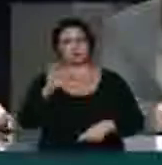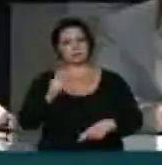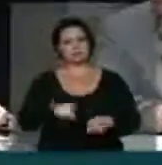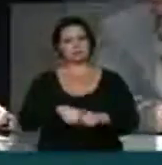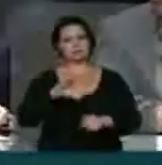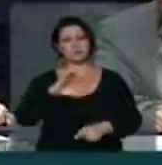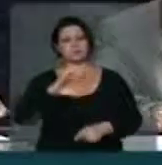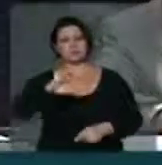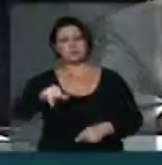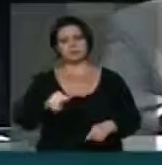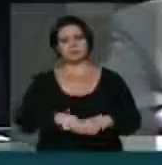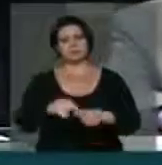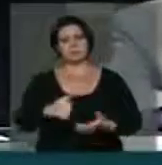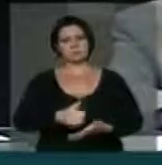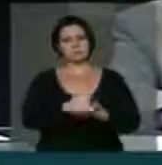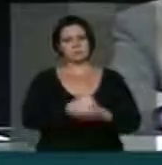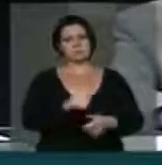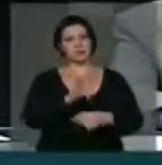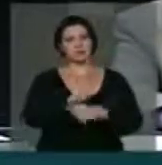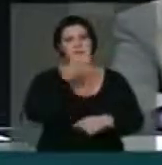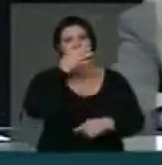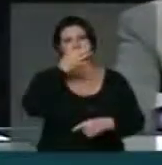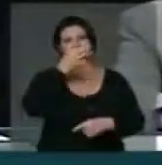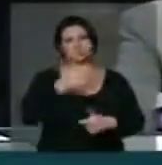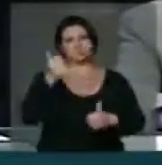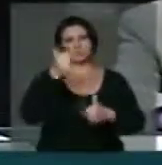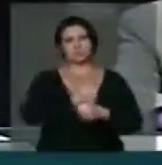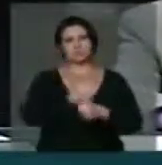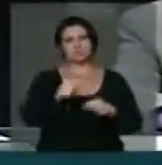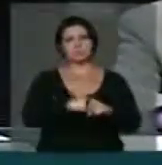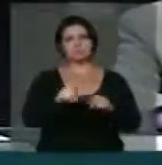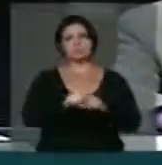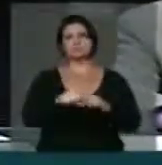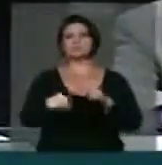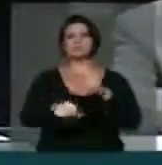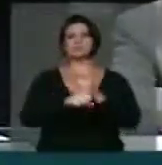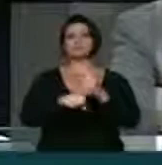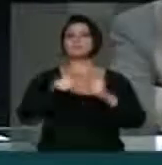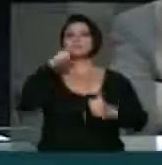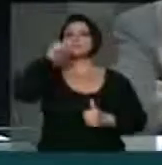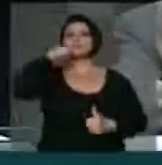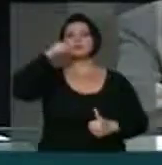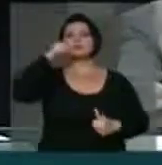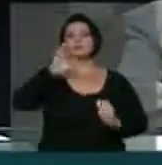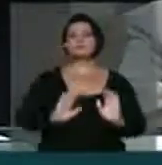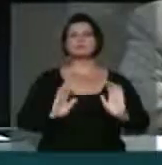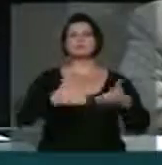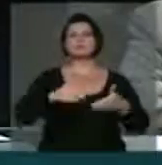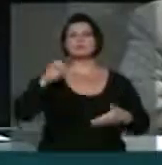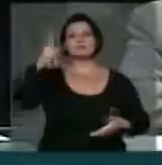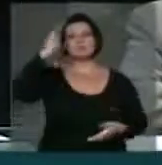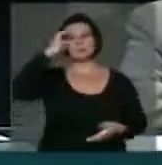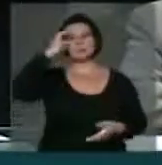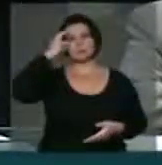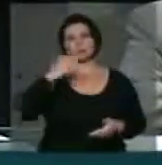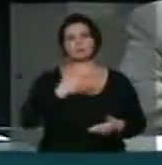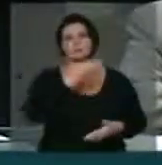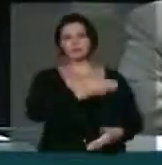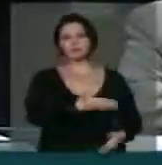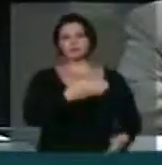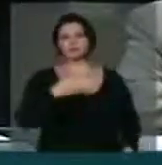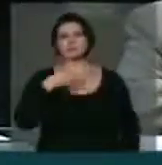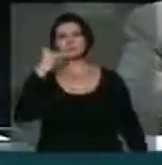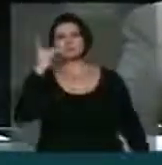Para oferecer, parecer ao substitutivo do Senado Federal, pela Comissão de Cultura, concedo a